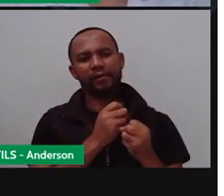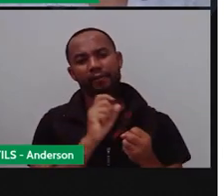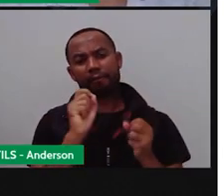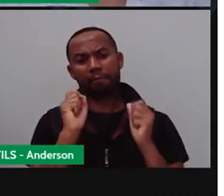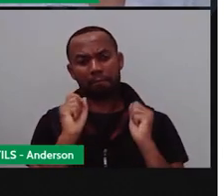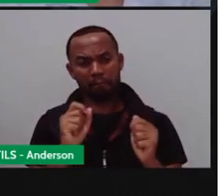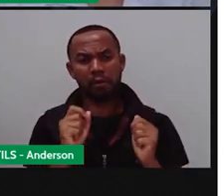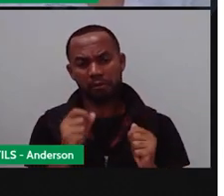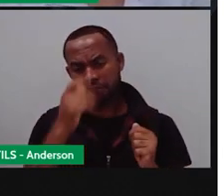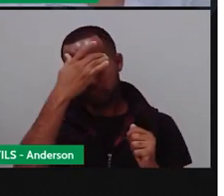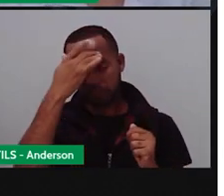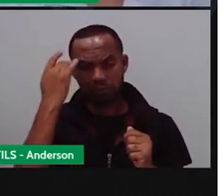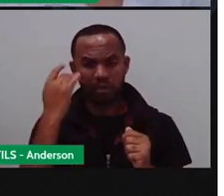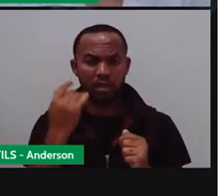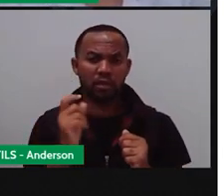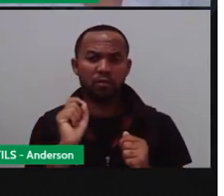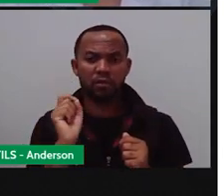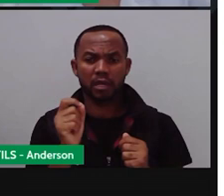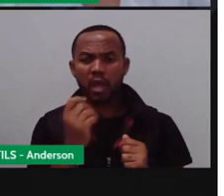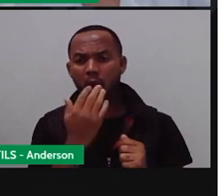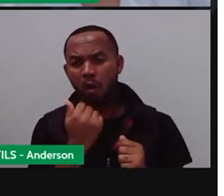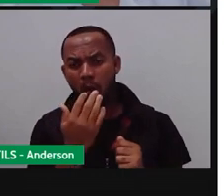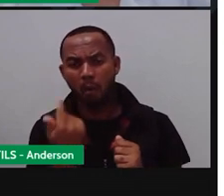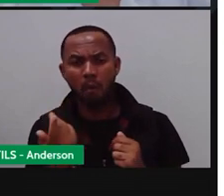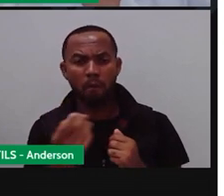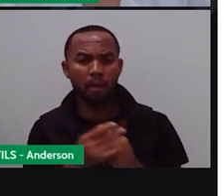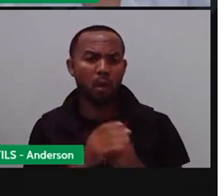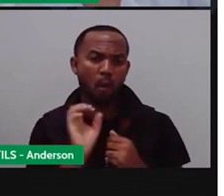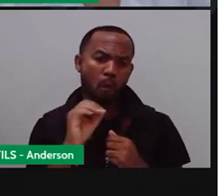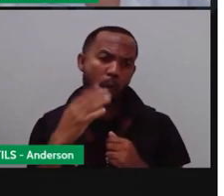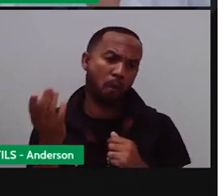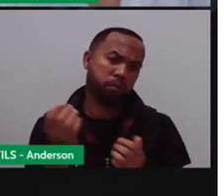né, era bem frequente, mas a caça aí acaba